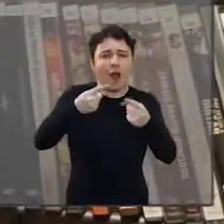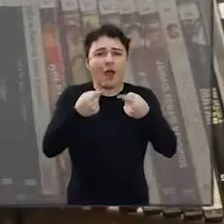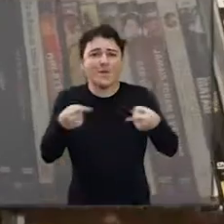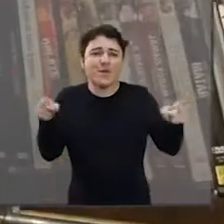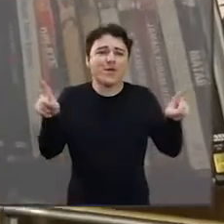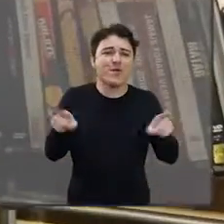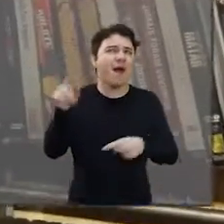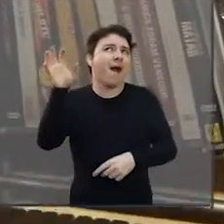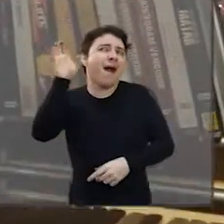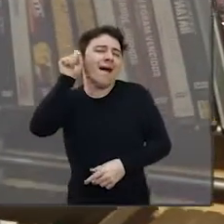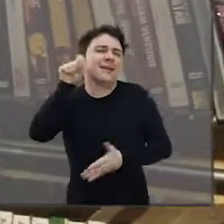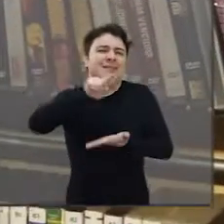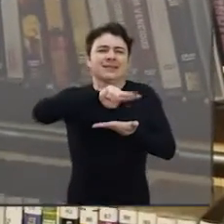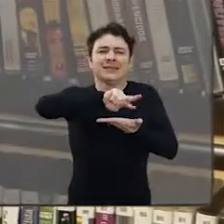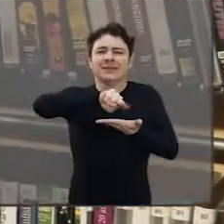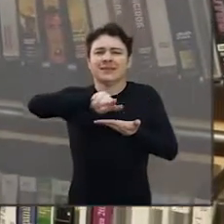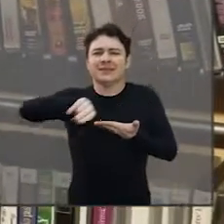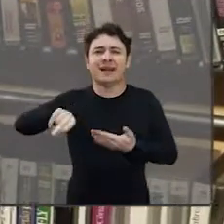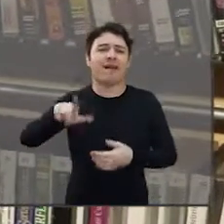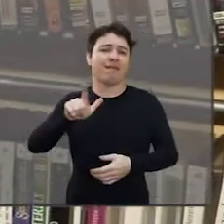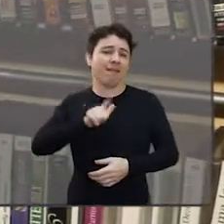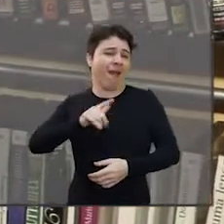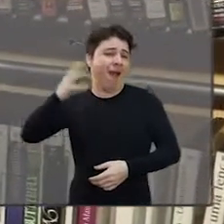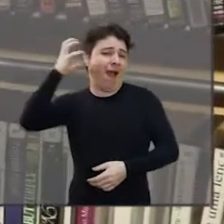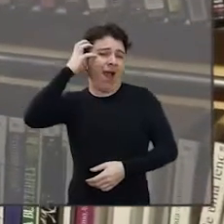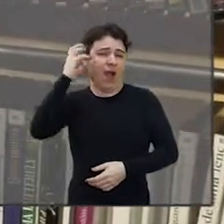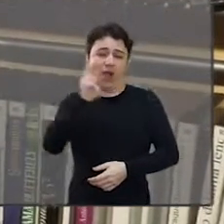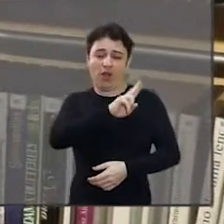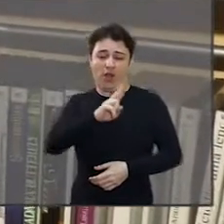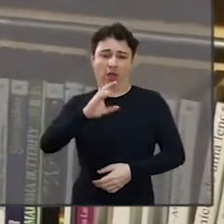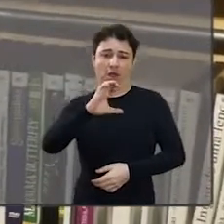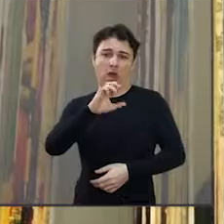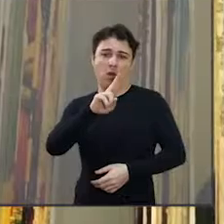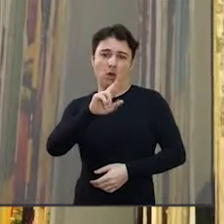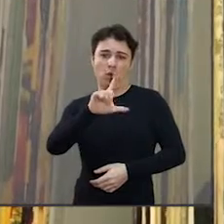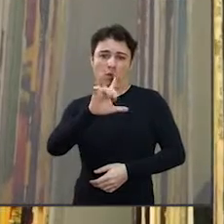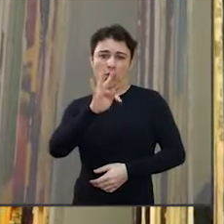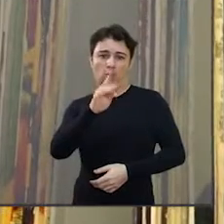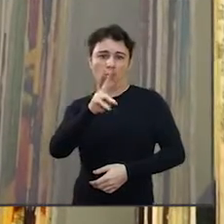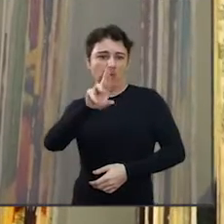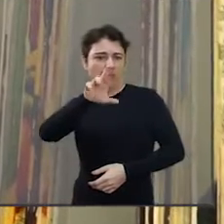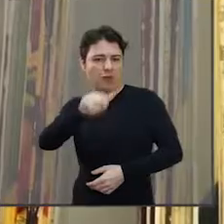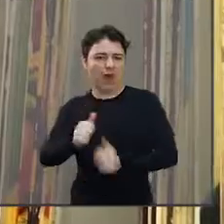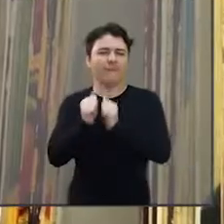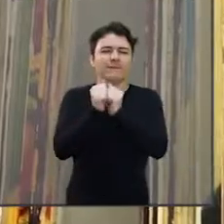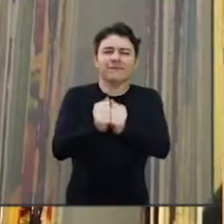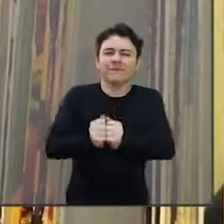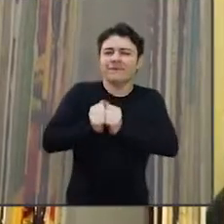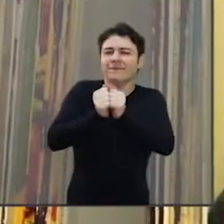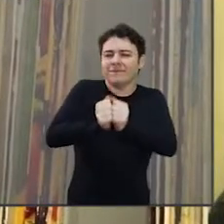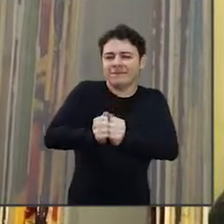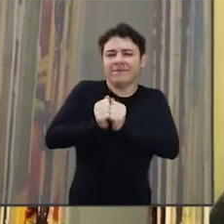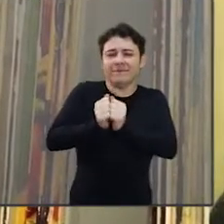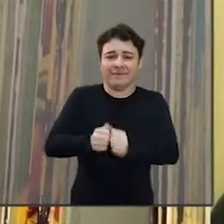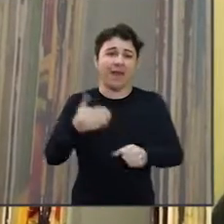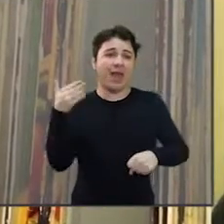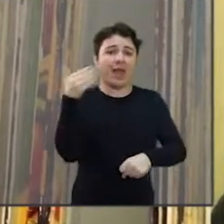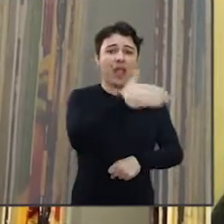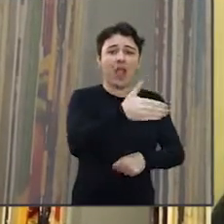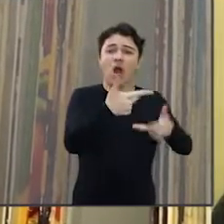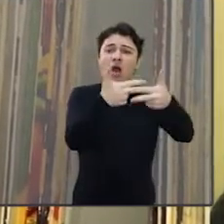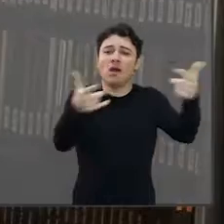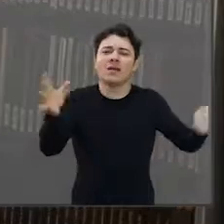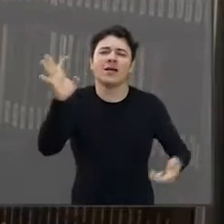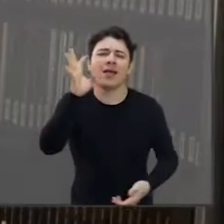na parte da discografia, né? A discoteca da Rádio Cultura está com a gente, né? As pessoas podem ter